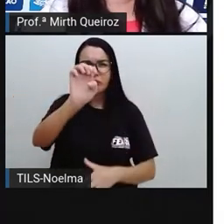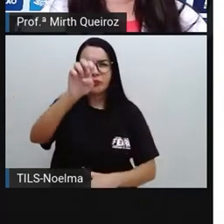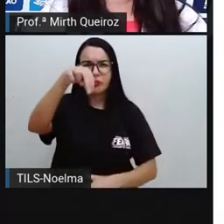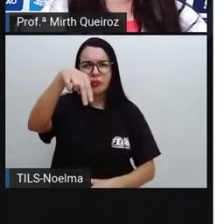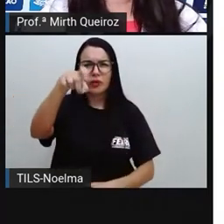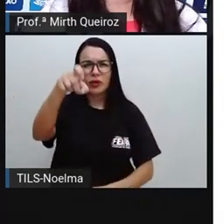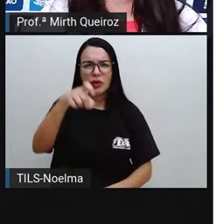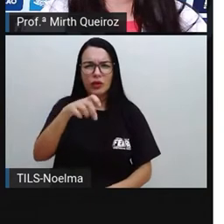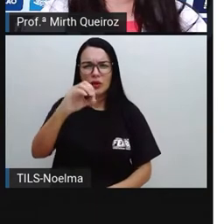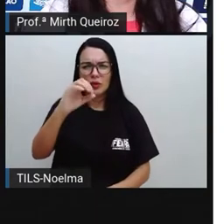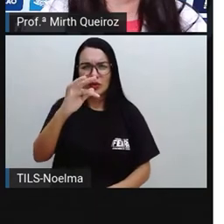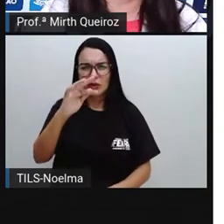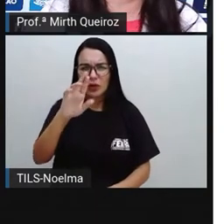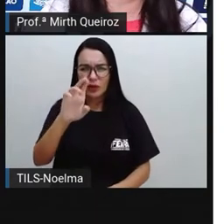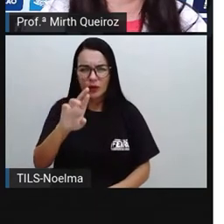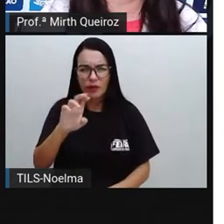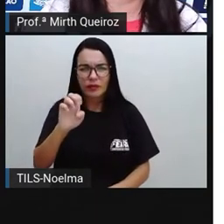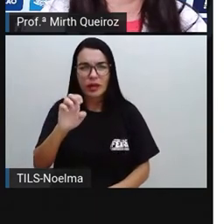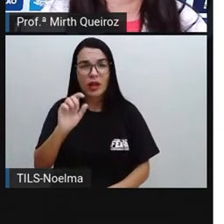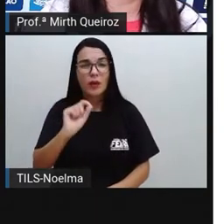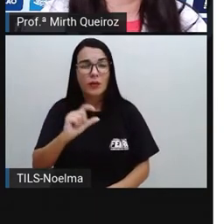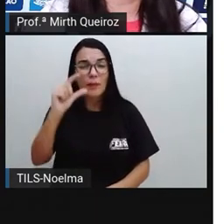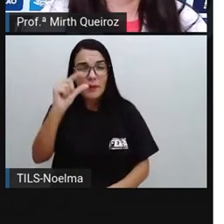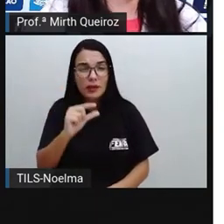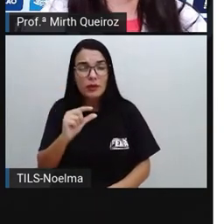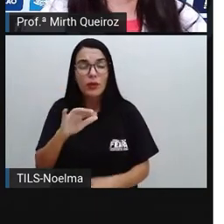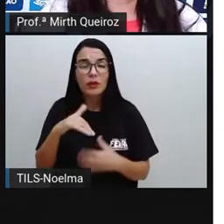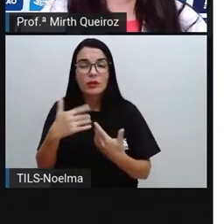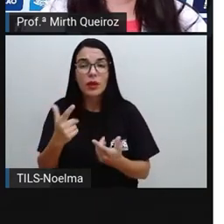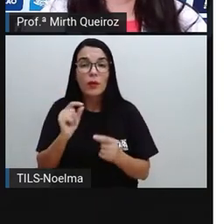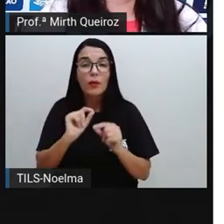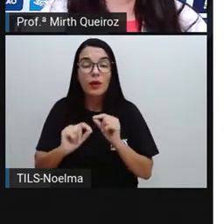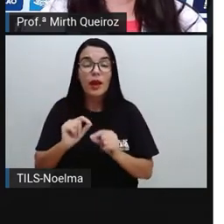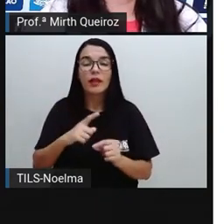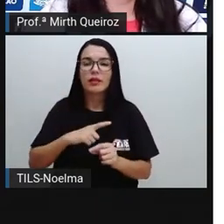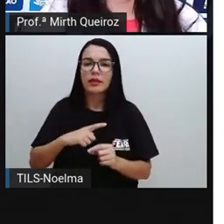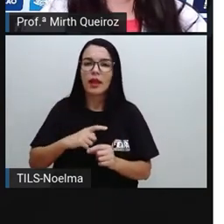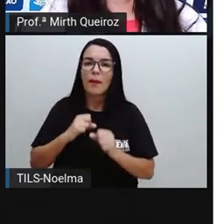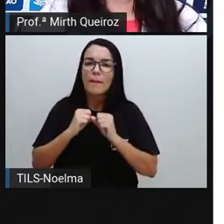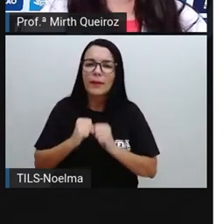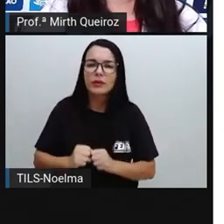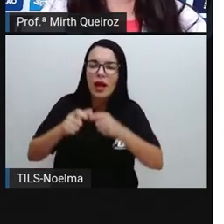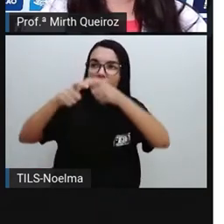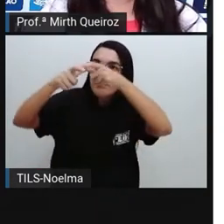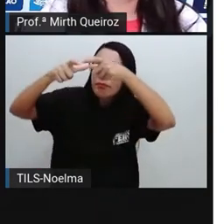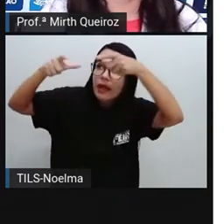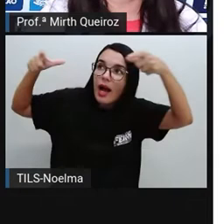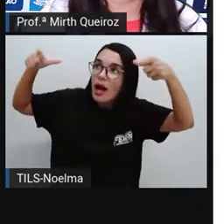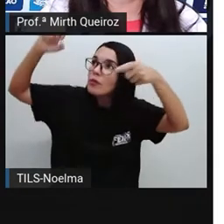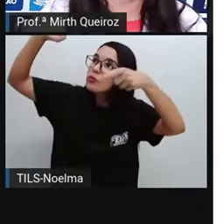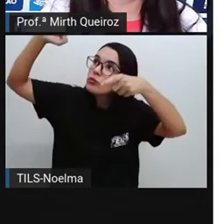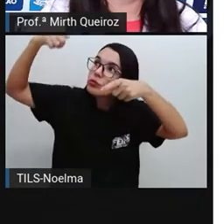permitido que a luz do sol continuasse a afetar a Terra, permitindo a existência do modo de vida conhecido até então.